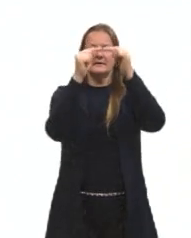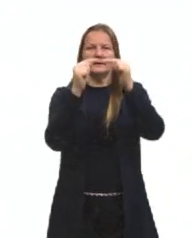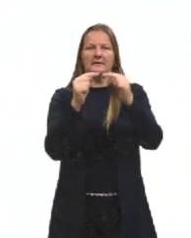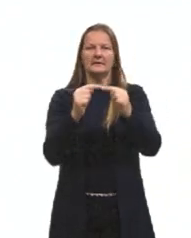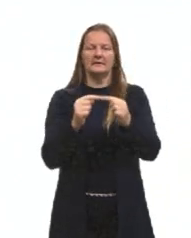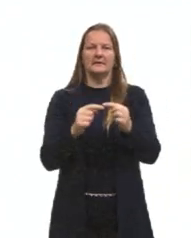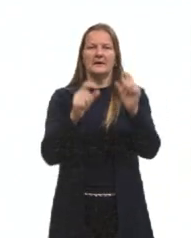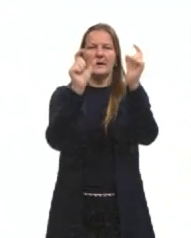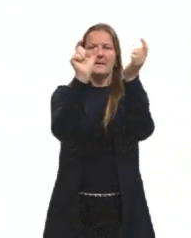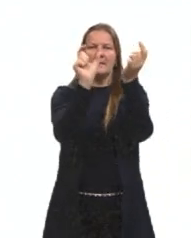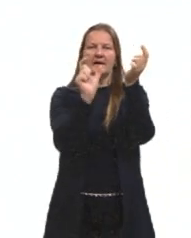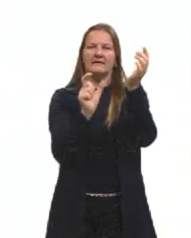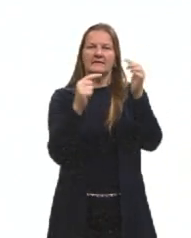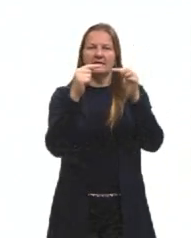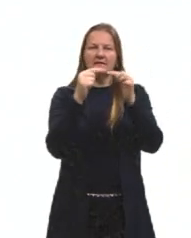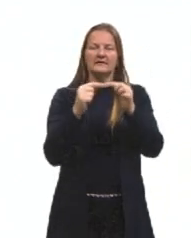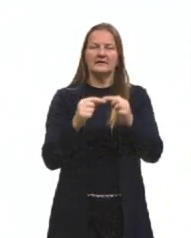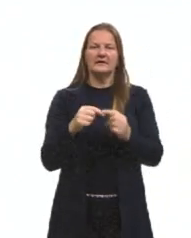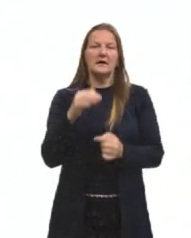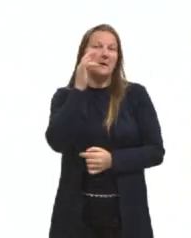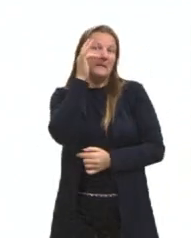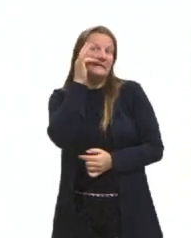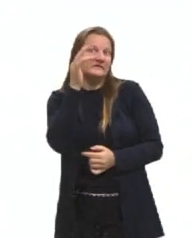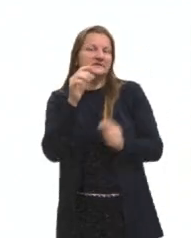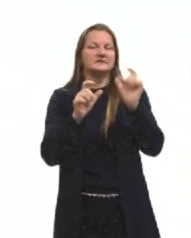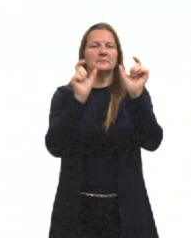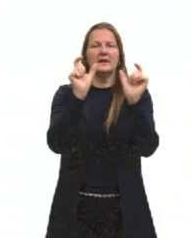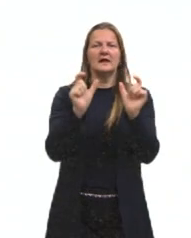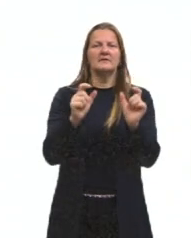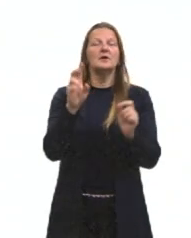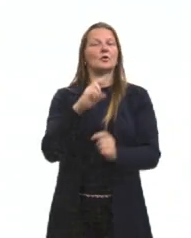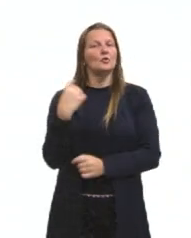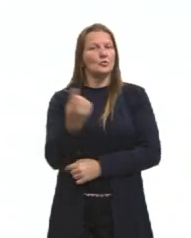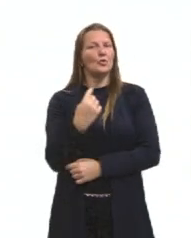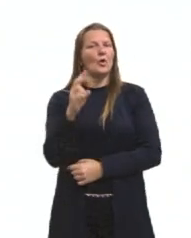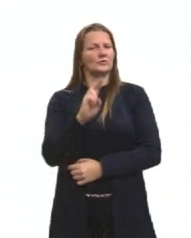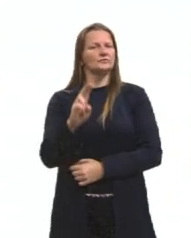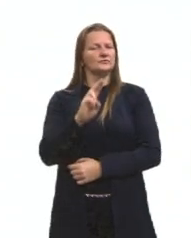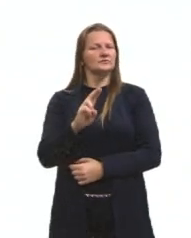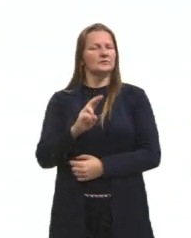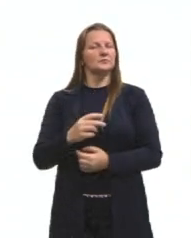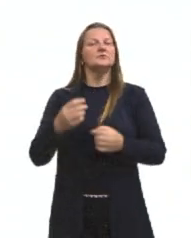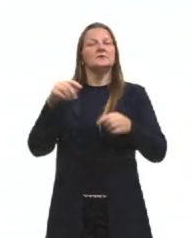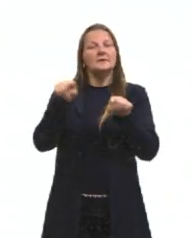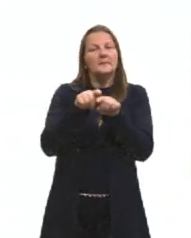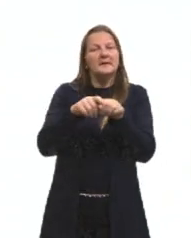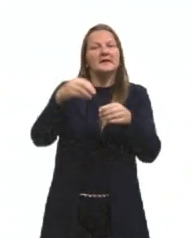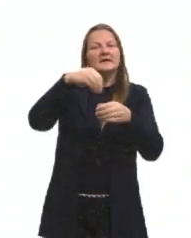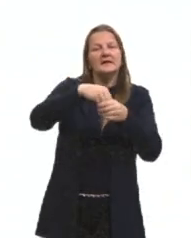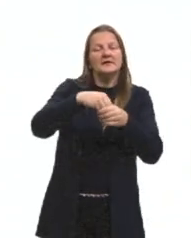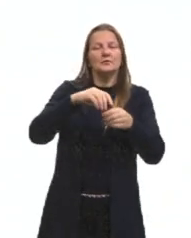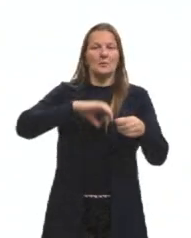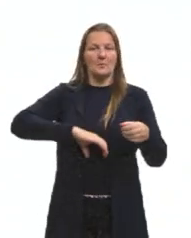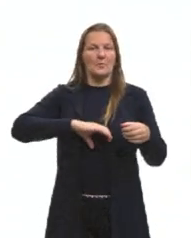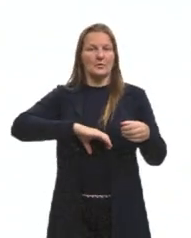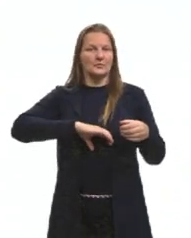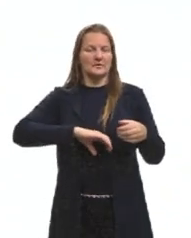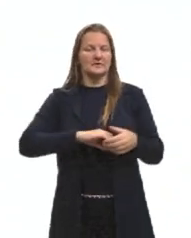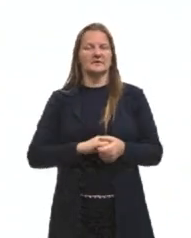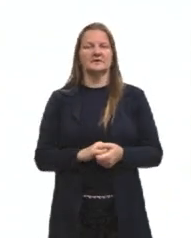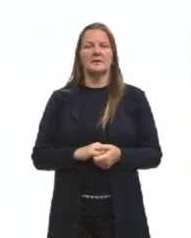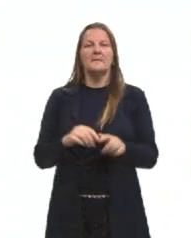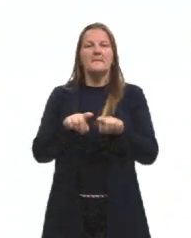savoir-faire em francês, né? Mas nós usamos dentro da língua inglesa, dentro da língua portuguesa, desculpa.